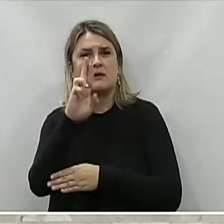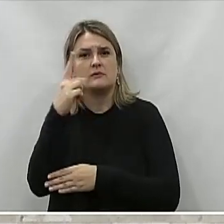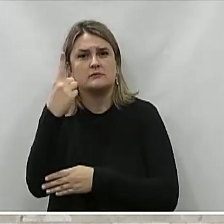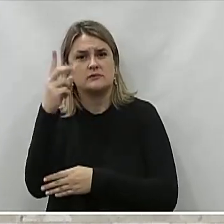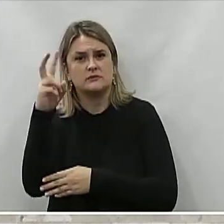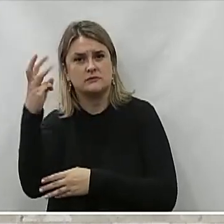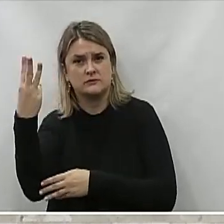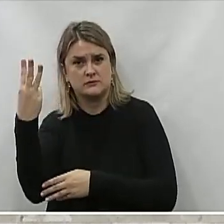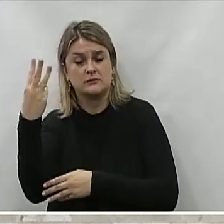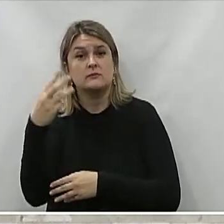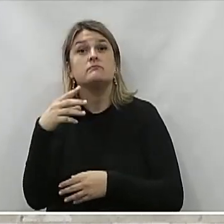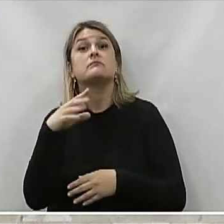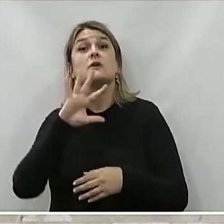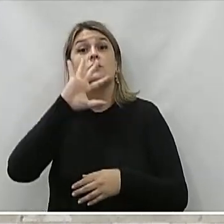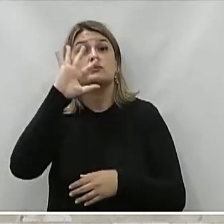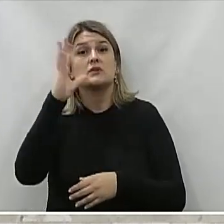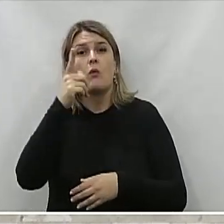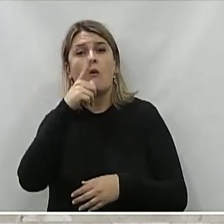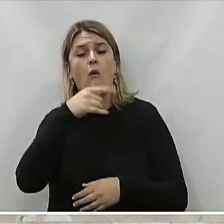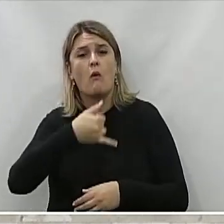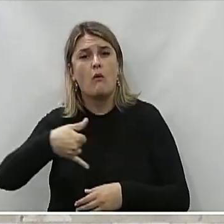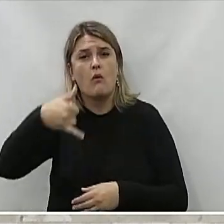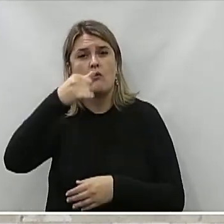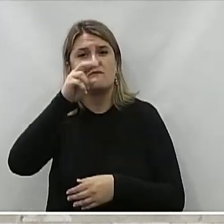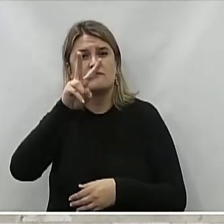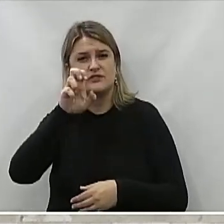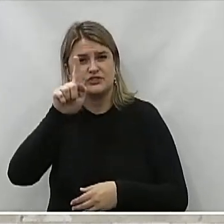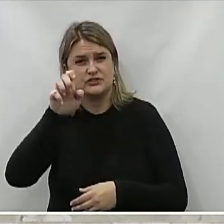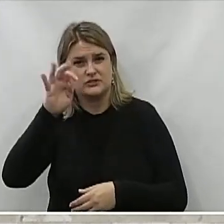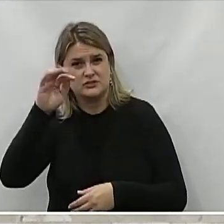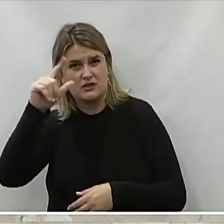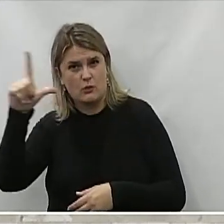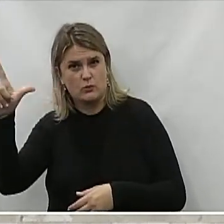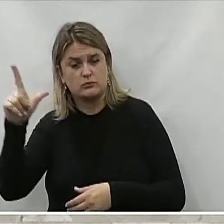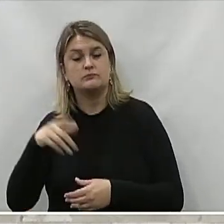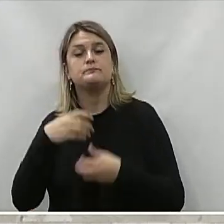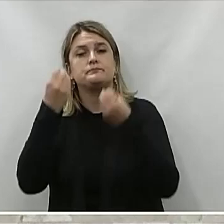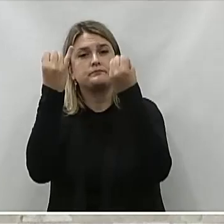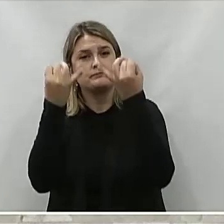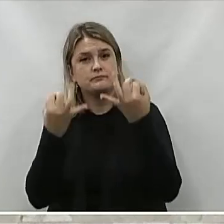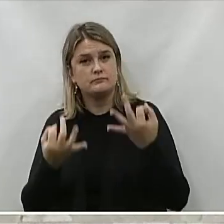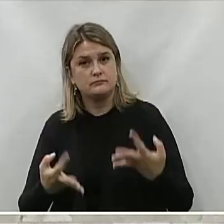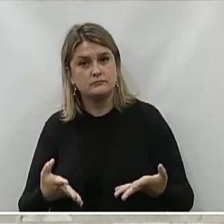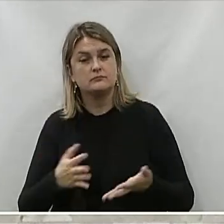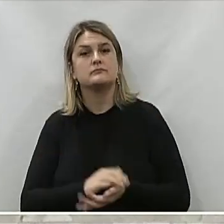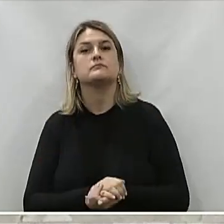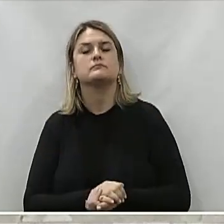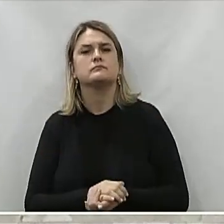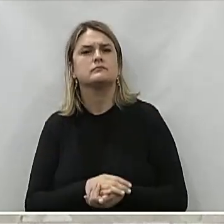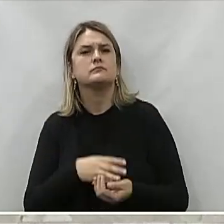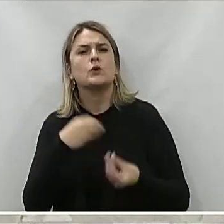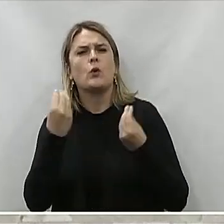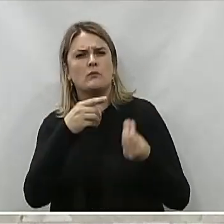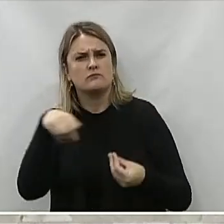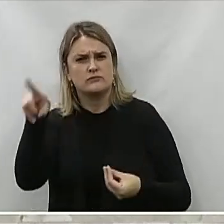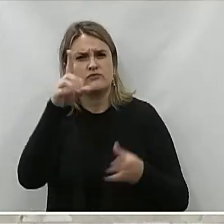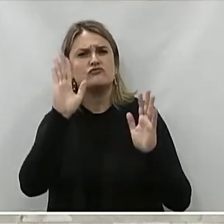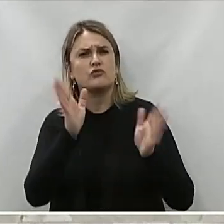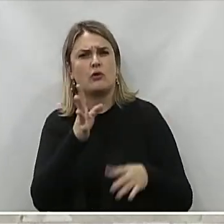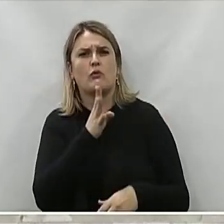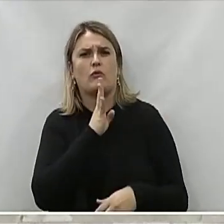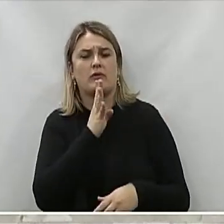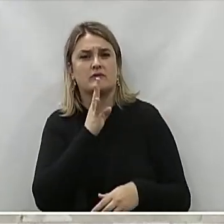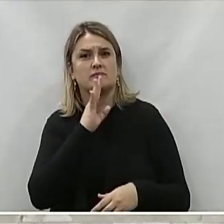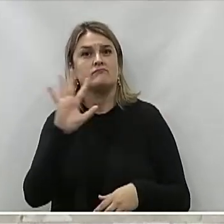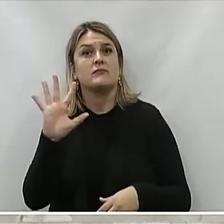153 Onde houve derramamento De óleo vegetal Justificativa Como é de conhecimento De todos